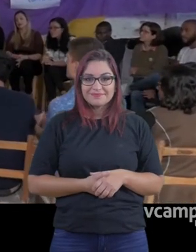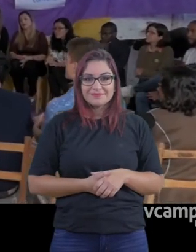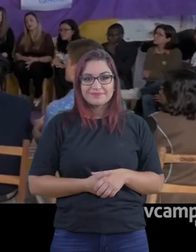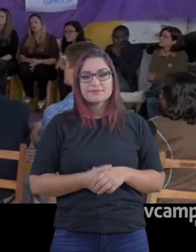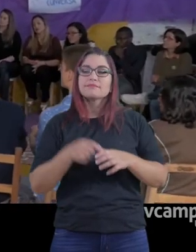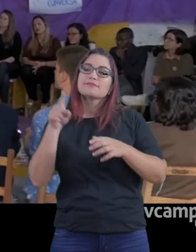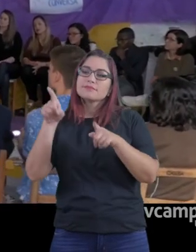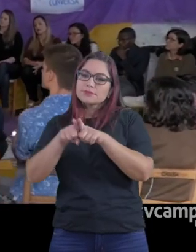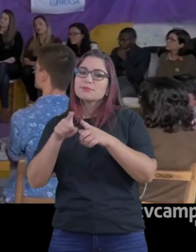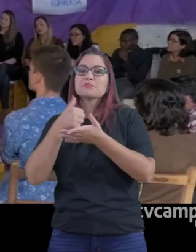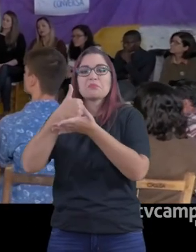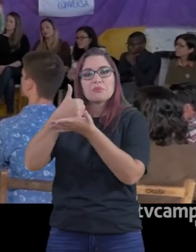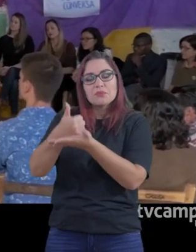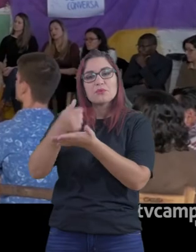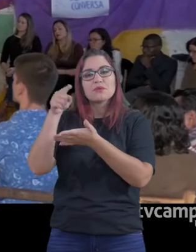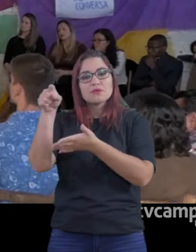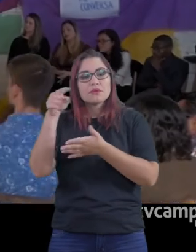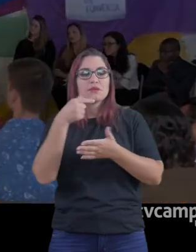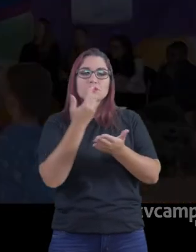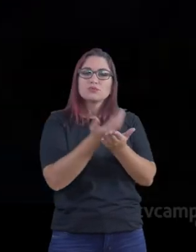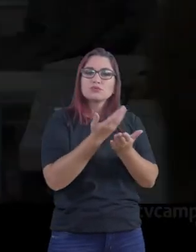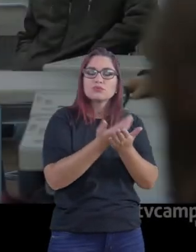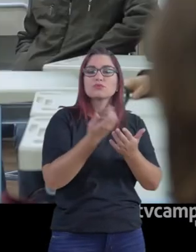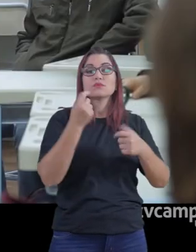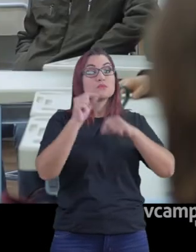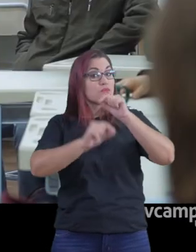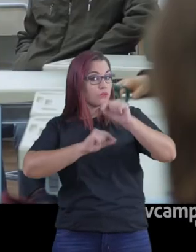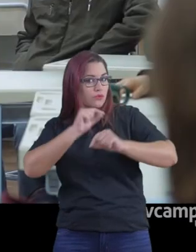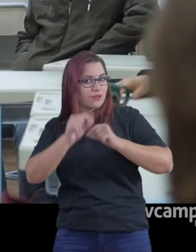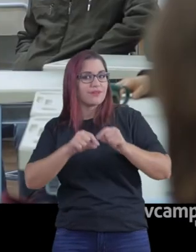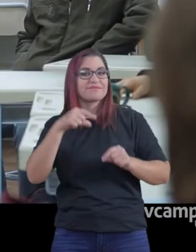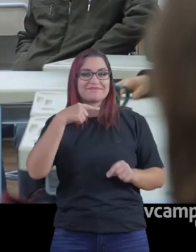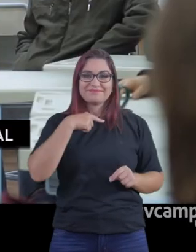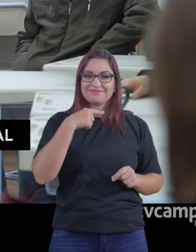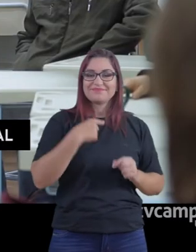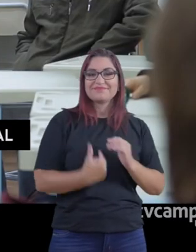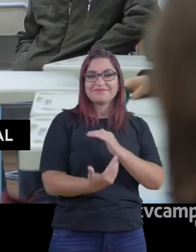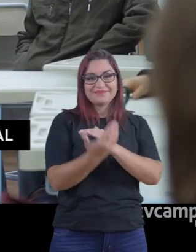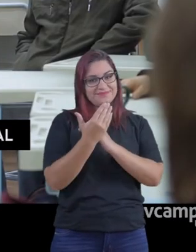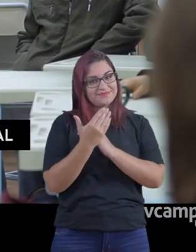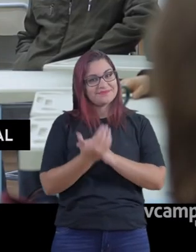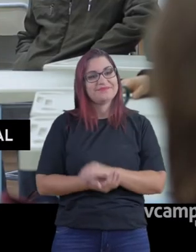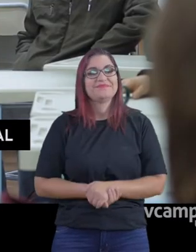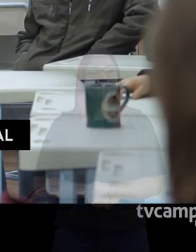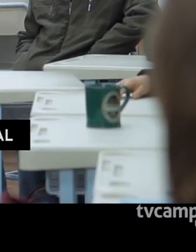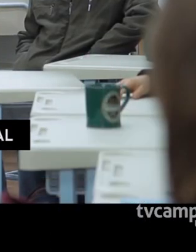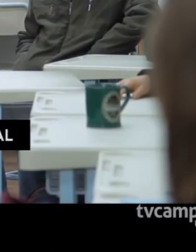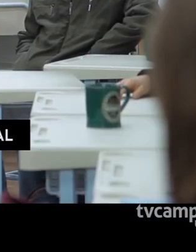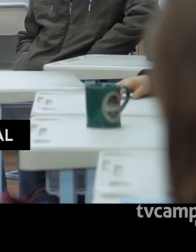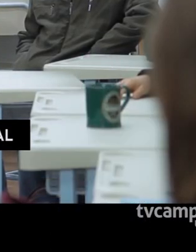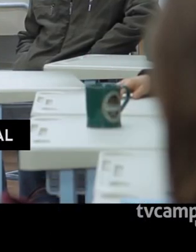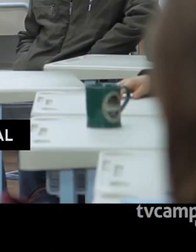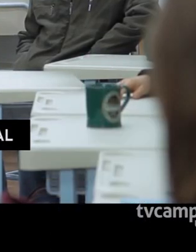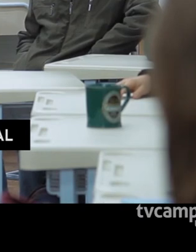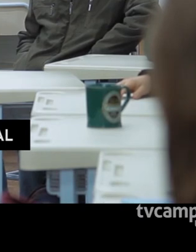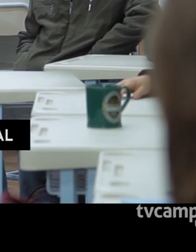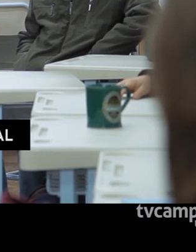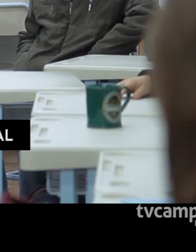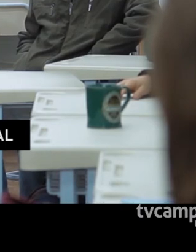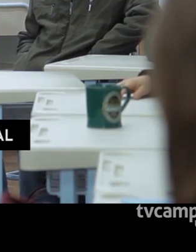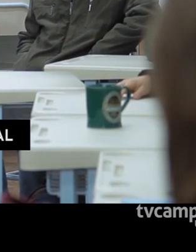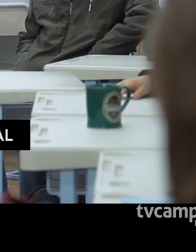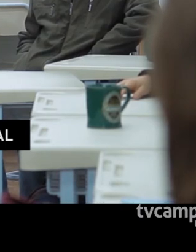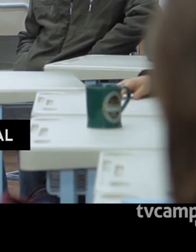nos âmbitos da pesquisa do ensino e da extensão dentro da universidade. O SUS, eu sempre digo, é um ótimo sistema. Inclusive, a gente está